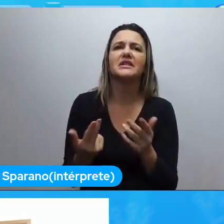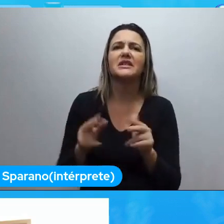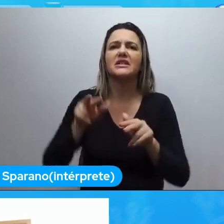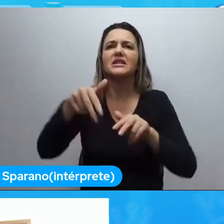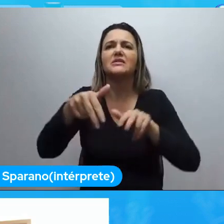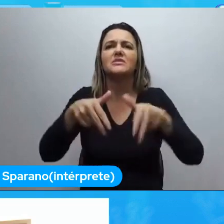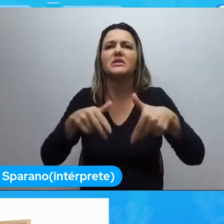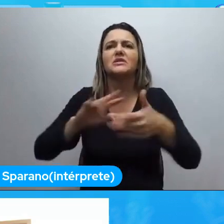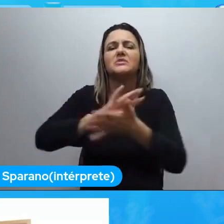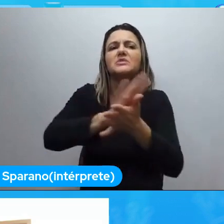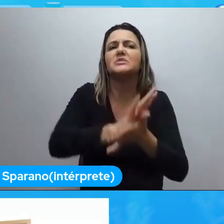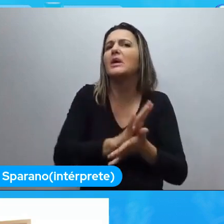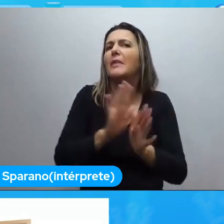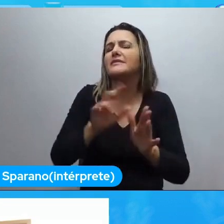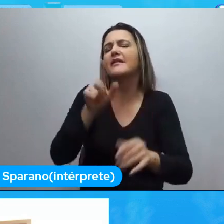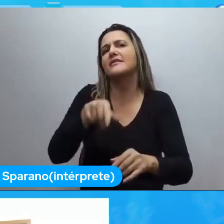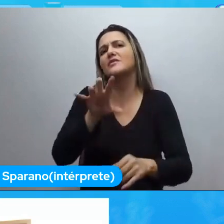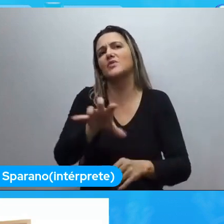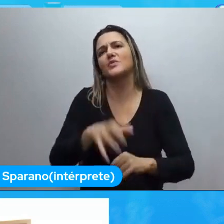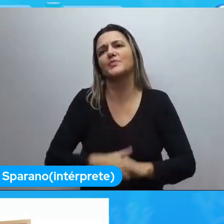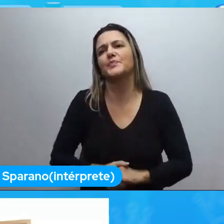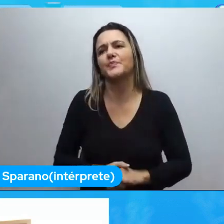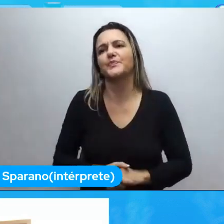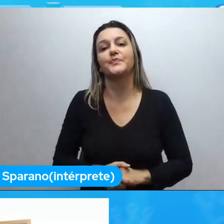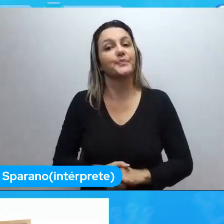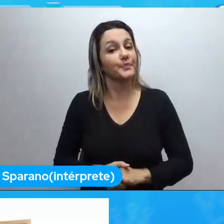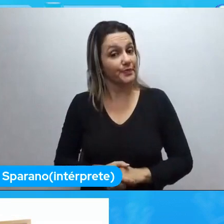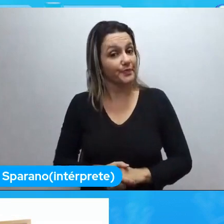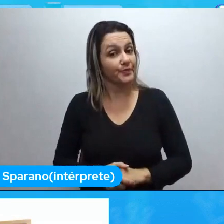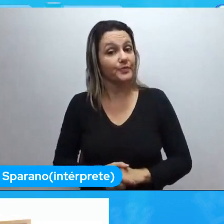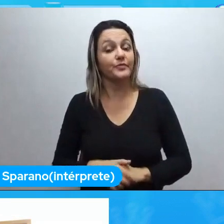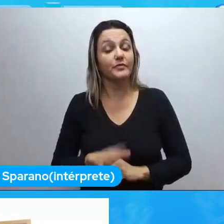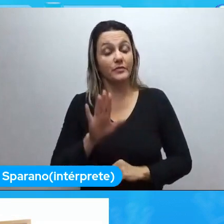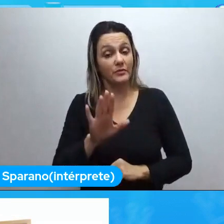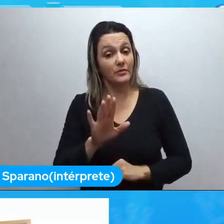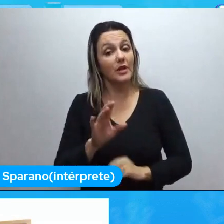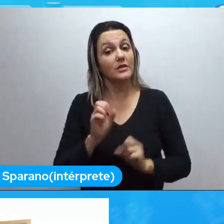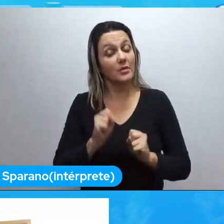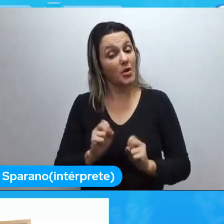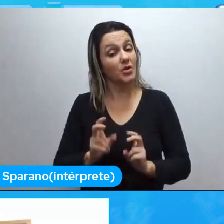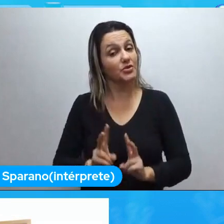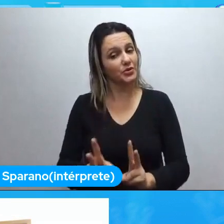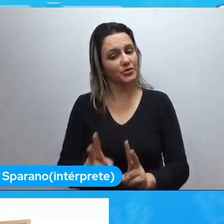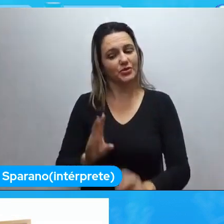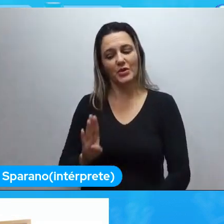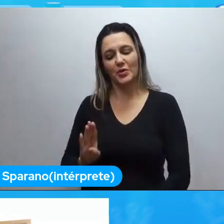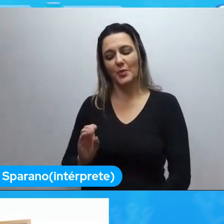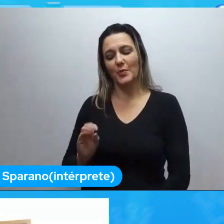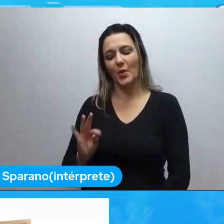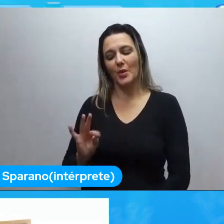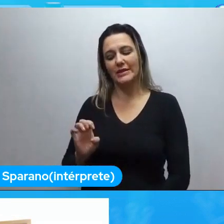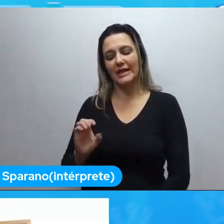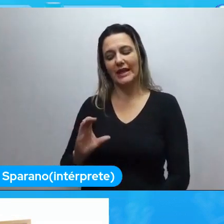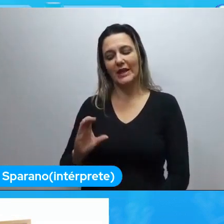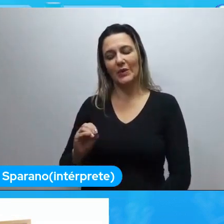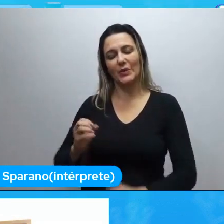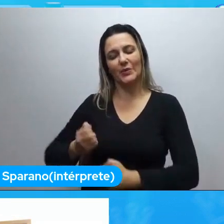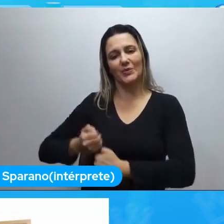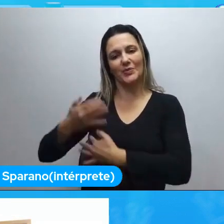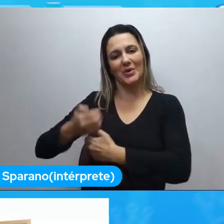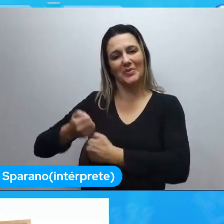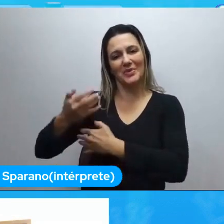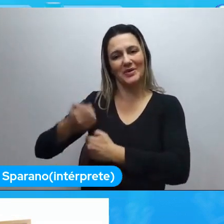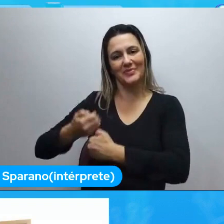é isso. Não, mas aí, você continua isso no boteco. Já tem movimentações para você puxar isso no